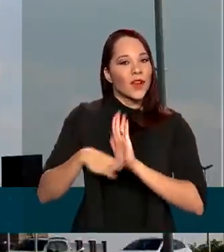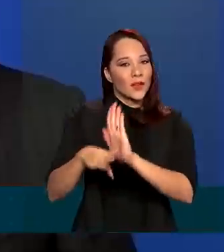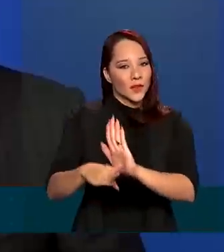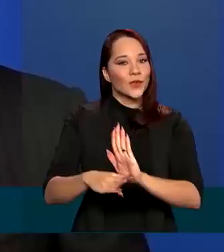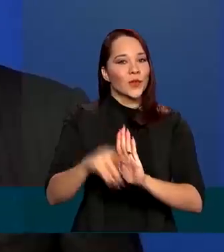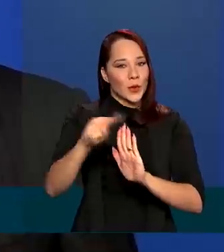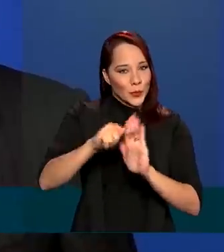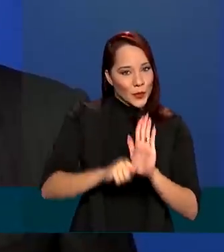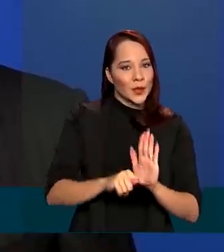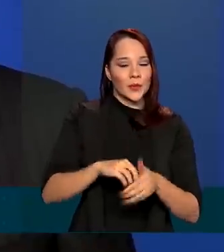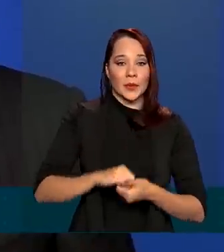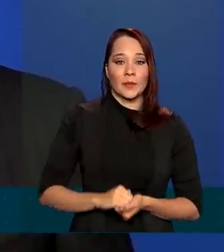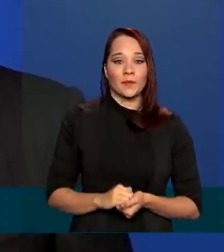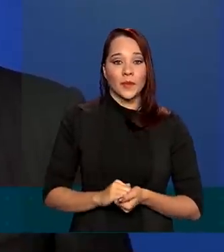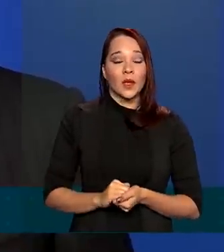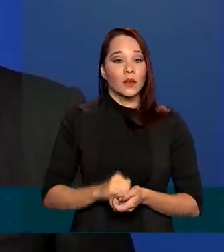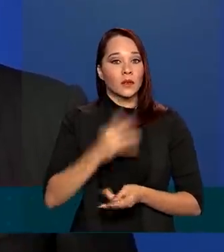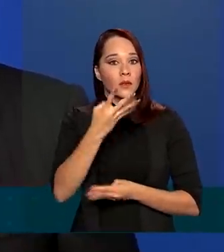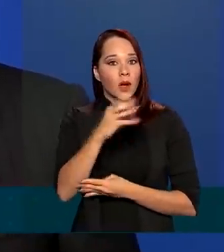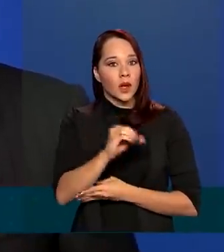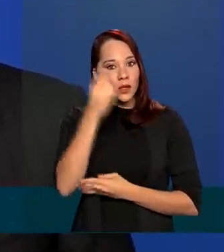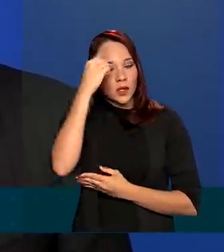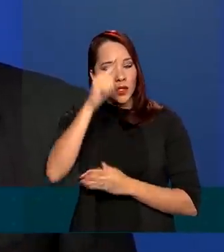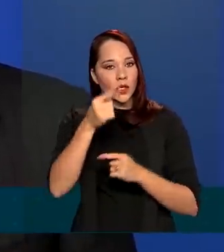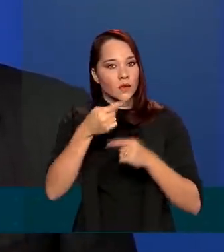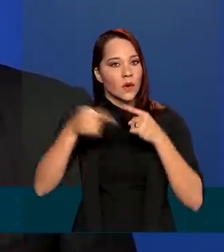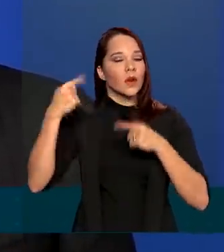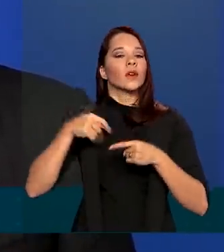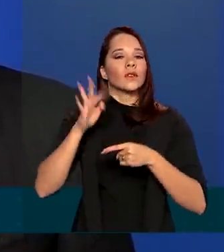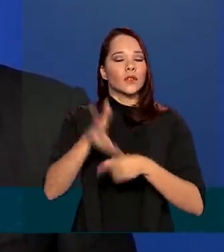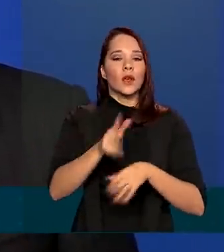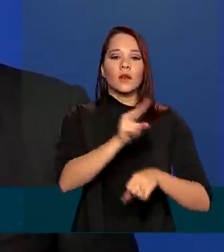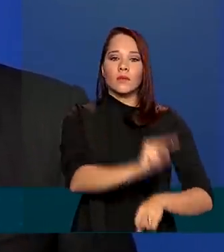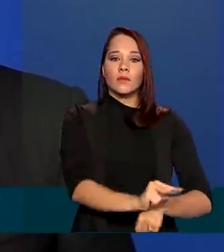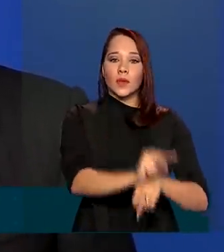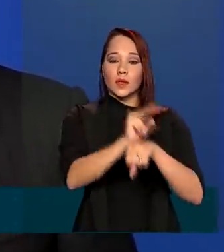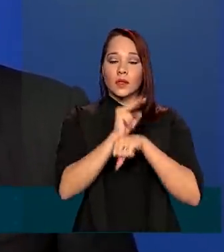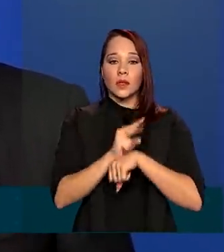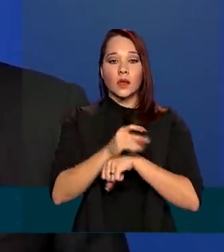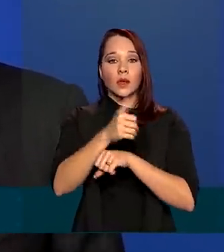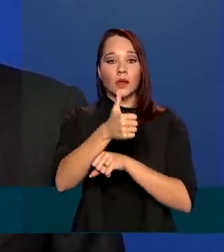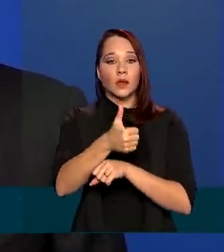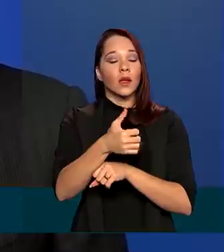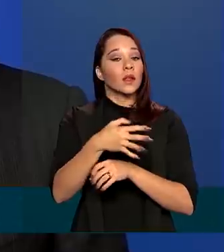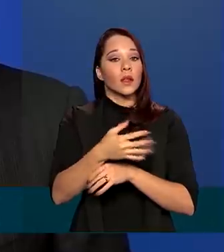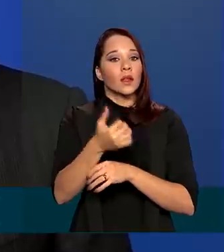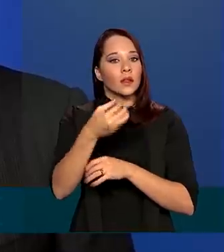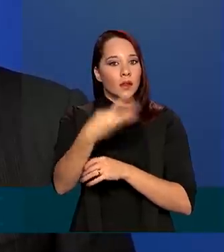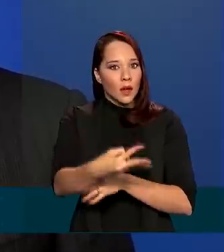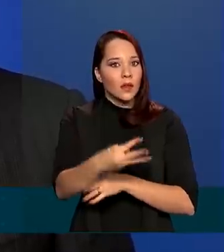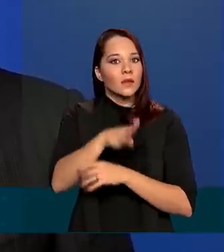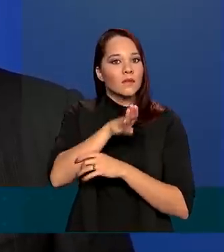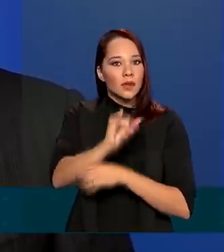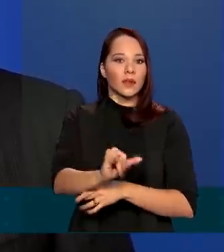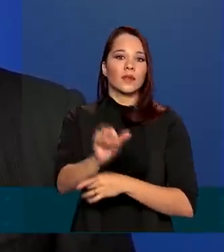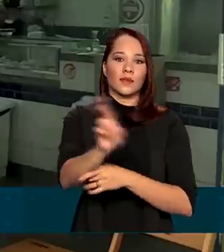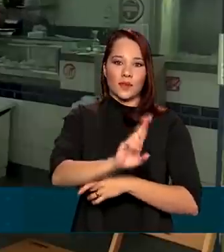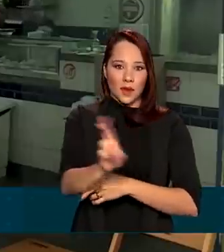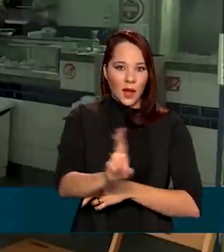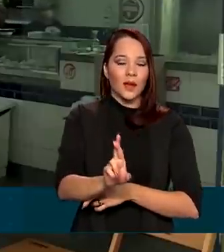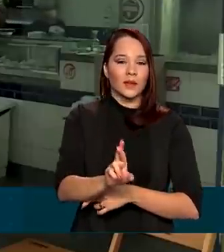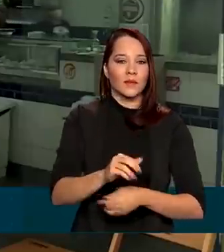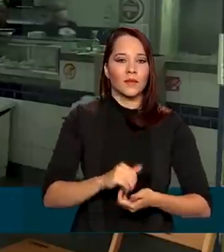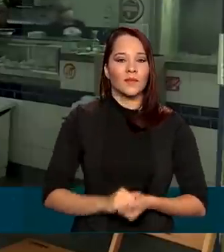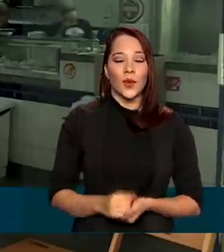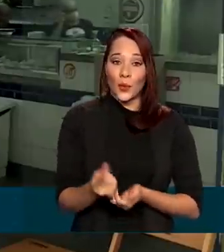Pronamp. Nos últimos 40 dias já emprestamos 3 bilhões de reais para esse segmento.